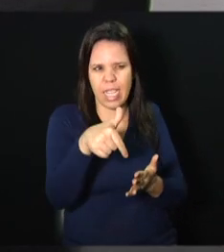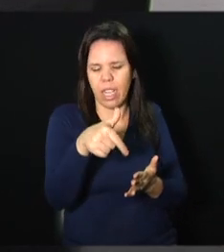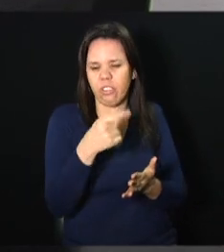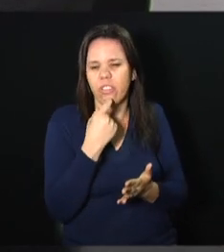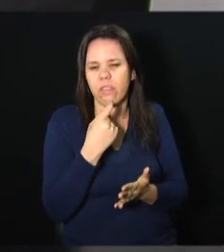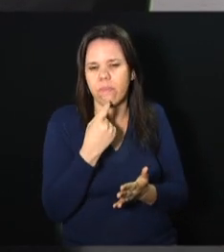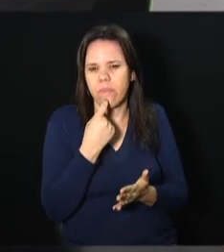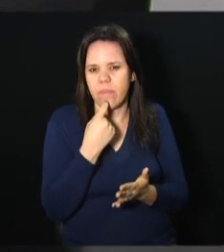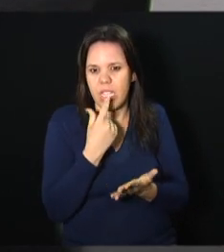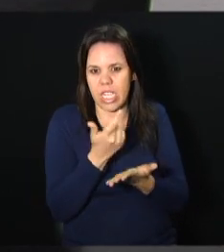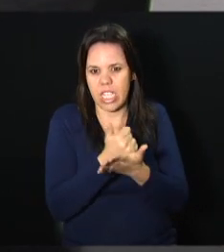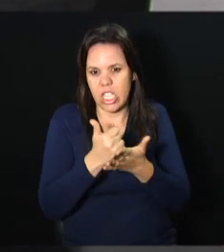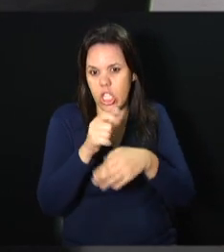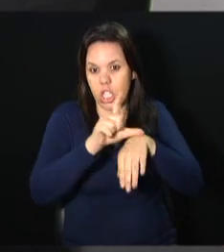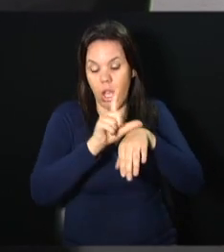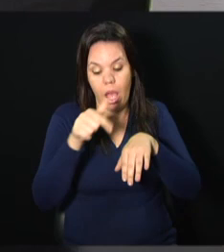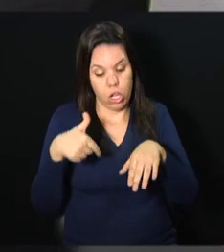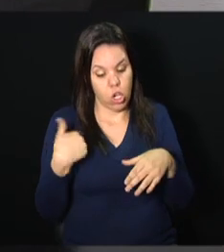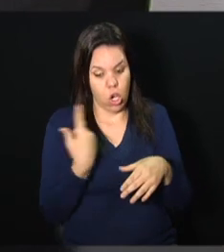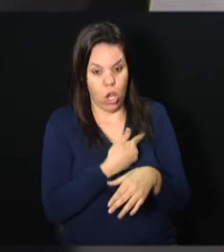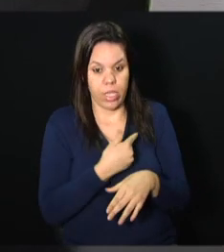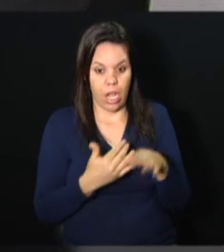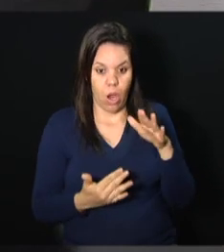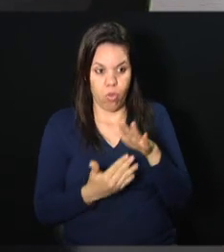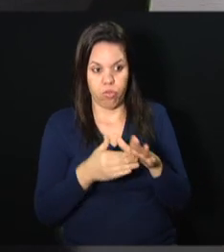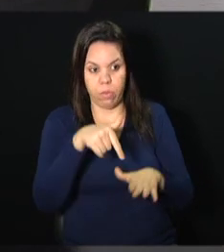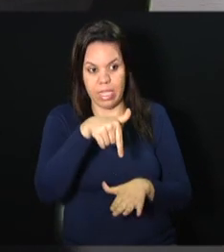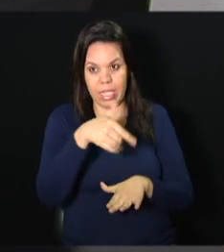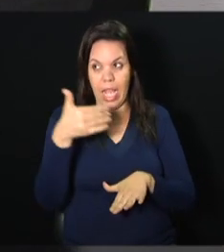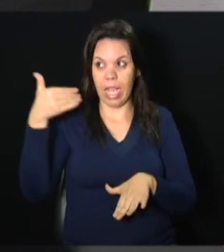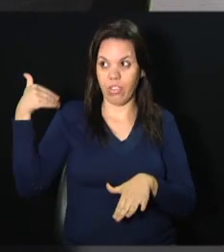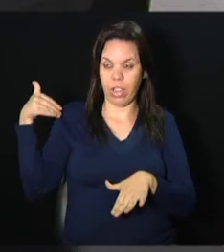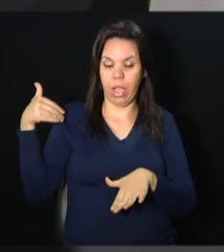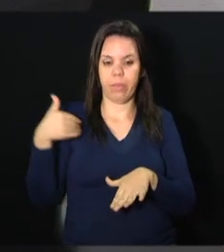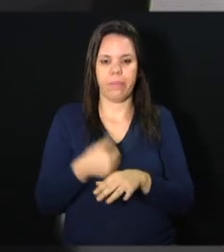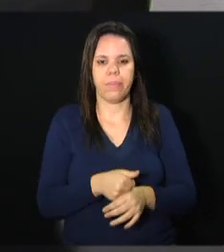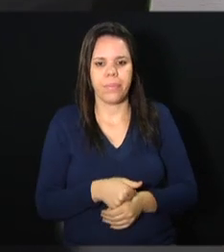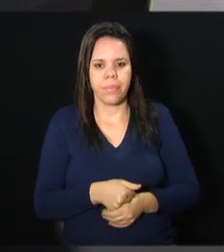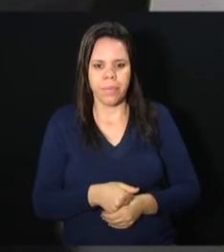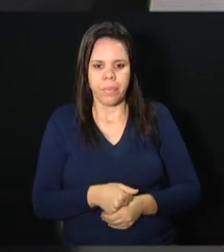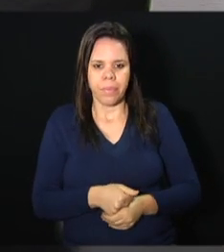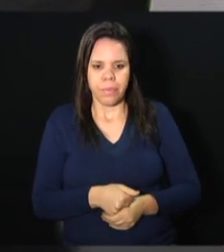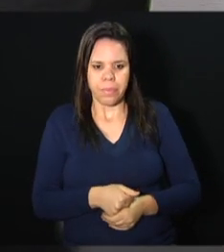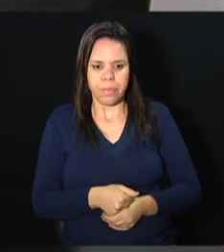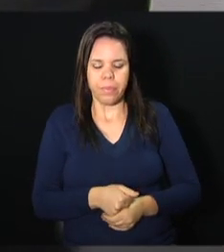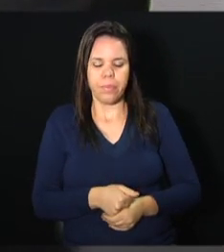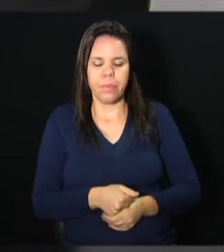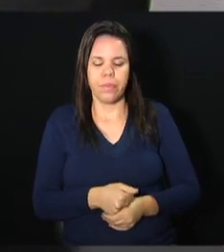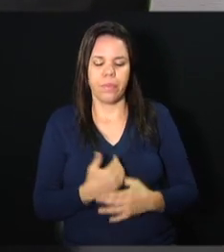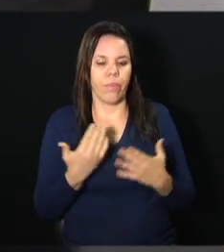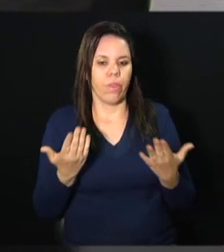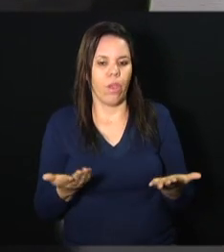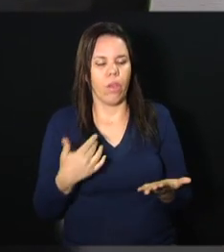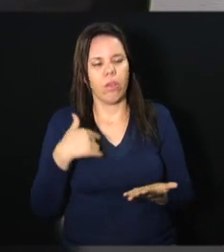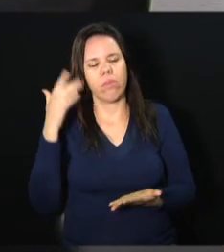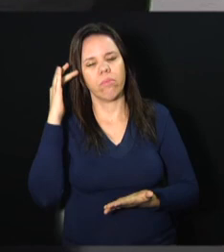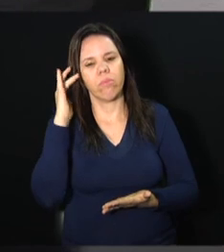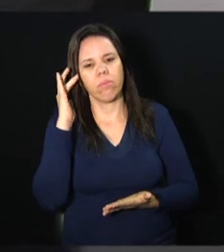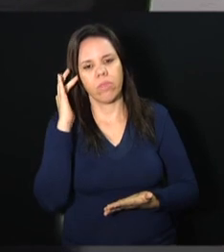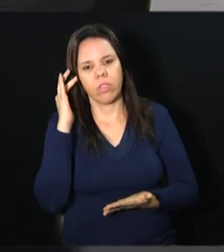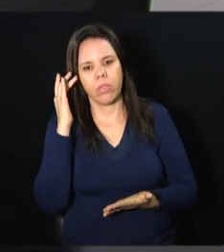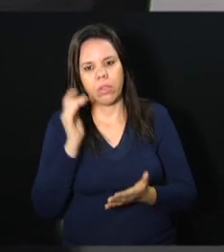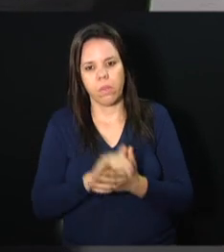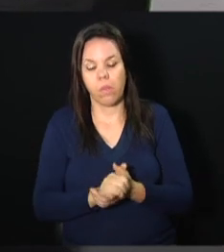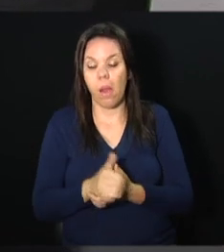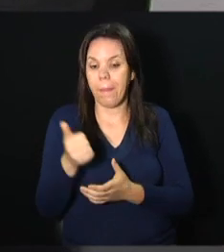Campinas. Nós fomos a sétima farmácia. E essa farmácia, então eu achava que o